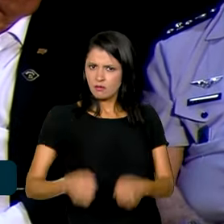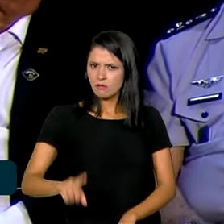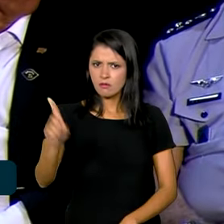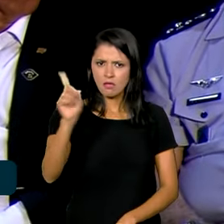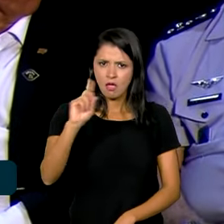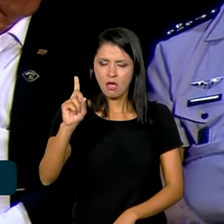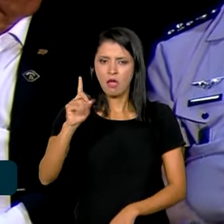impossível.